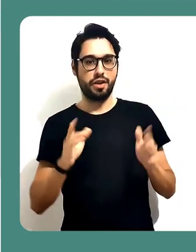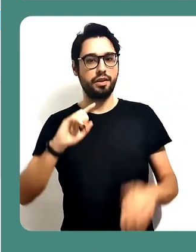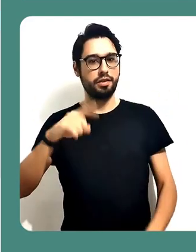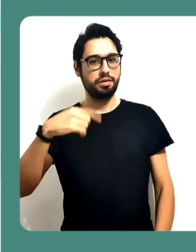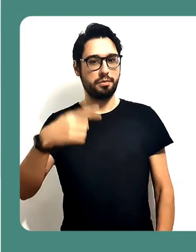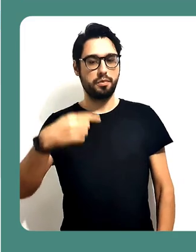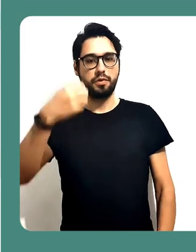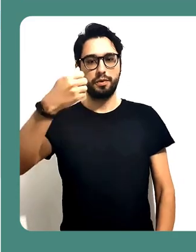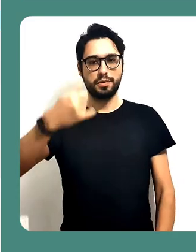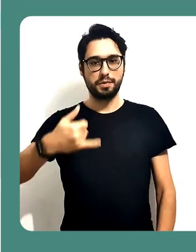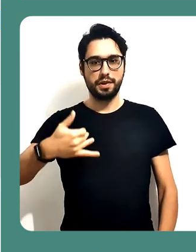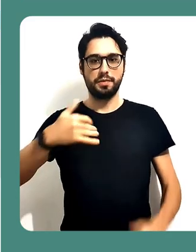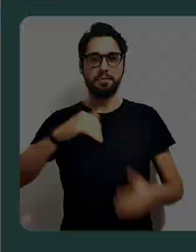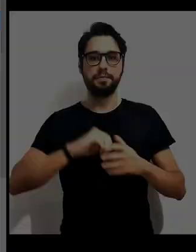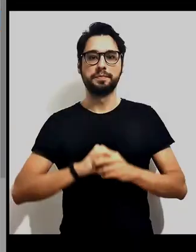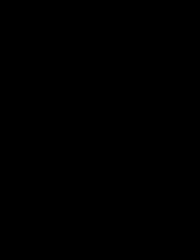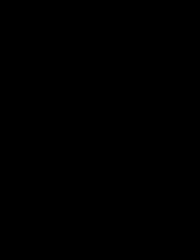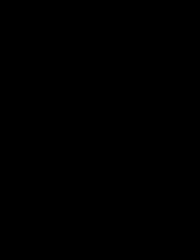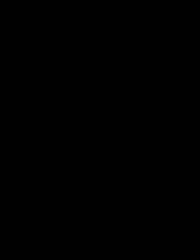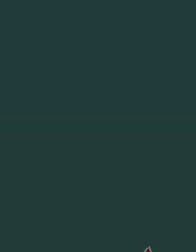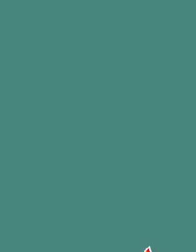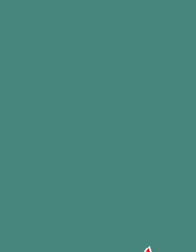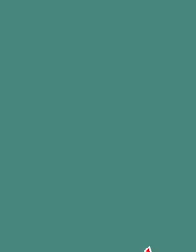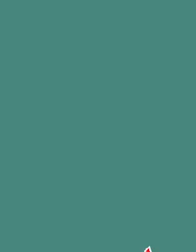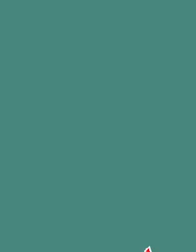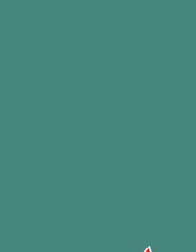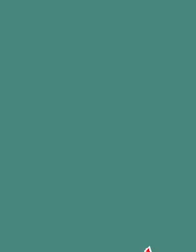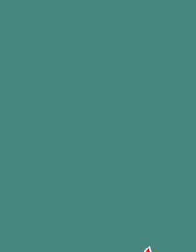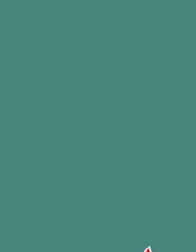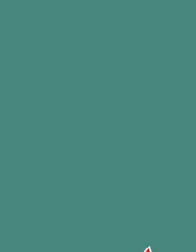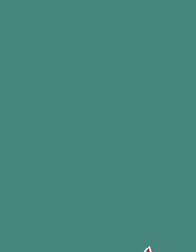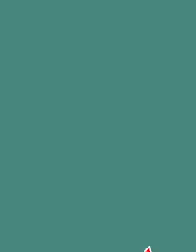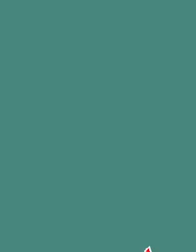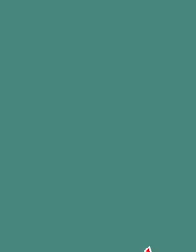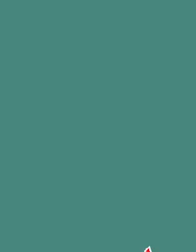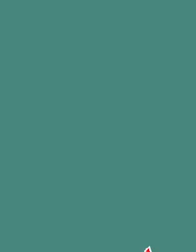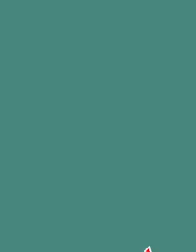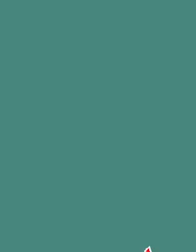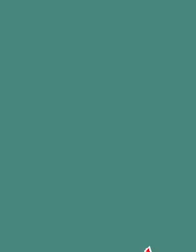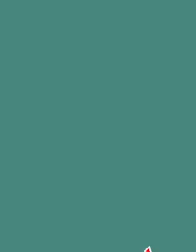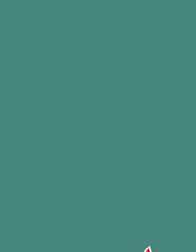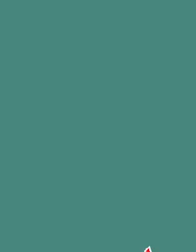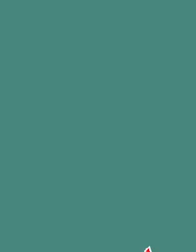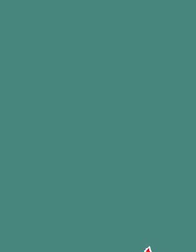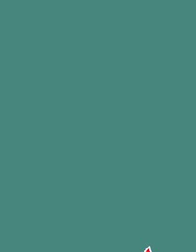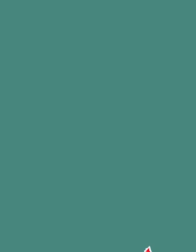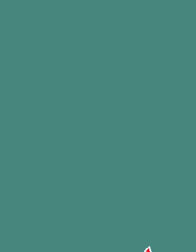-configurada. Isso a gente vai ver em um outro tutorial. Tchau! Tchau! Tchau! Tchau!